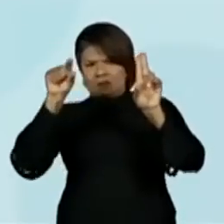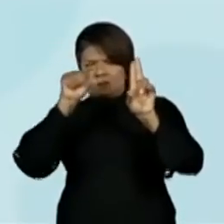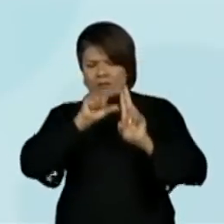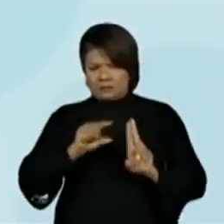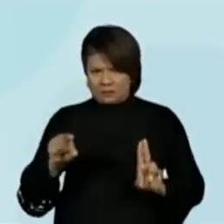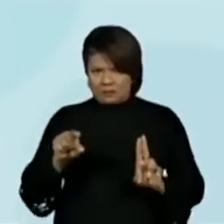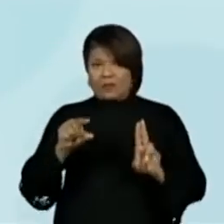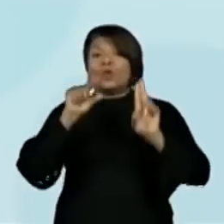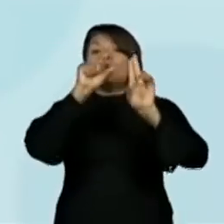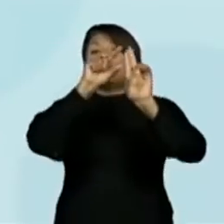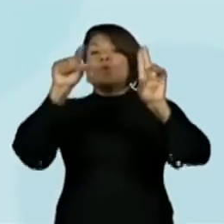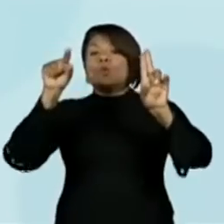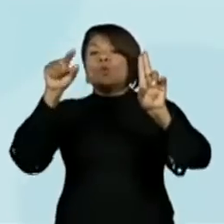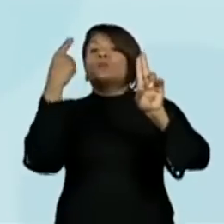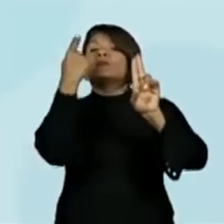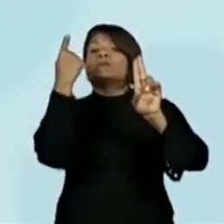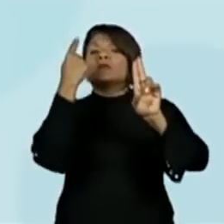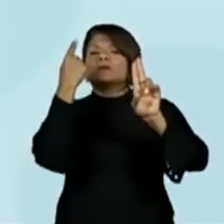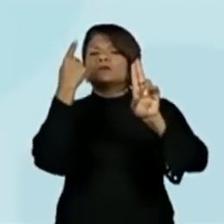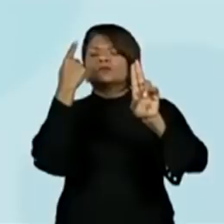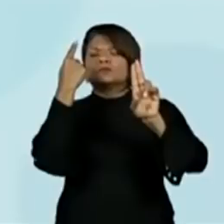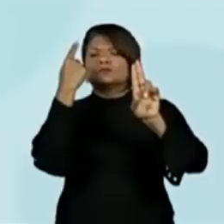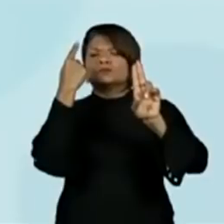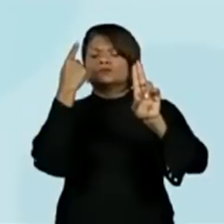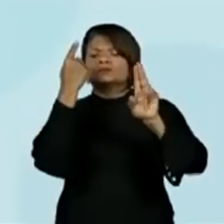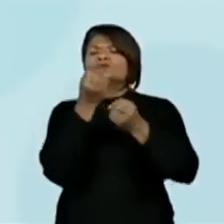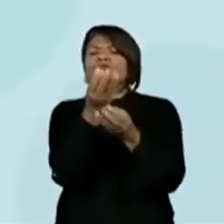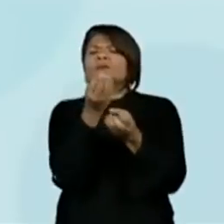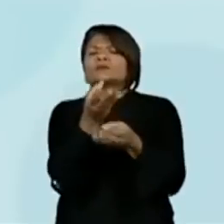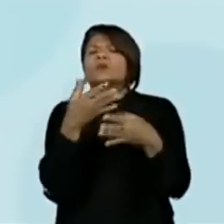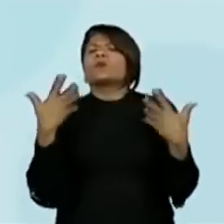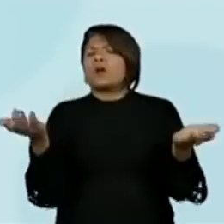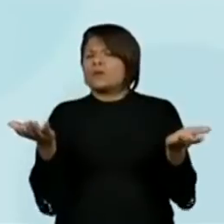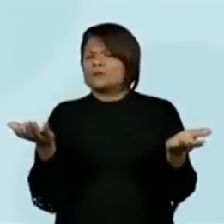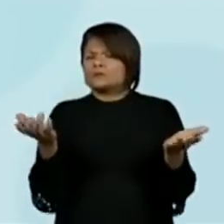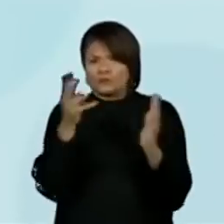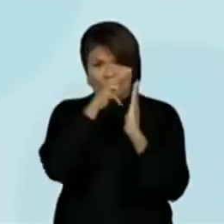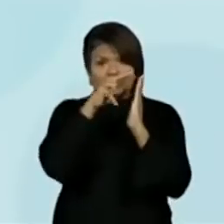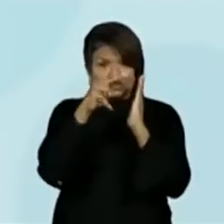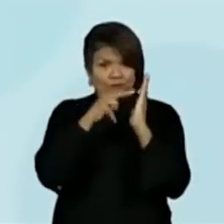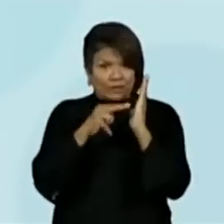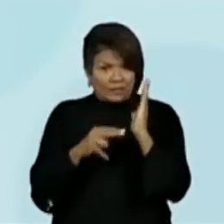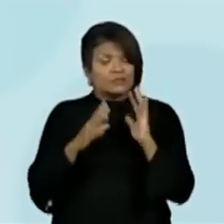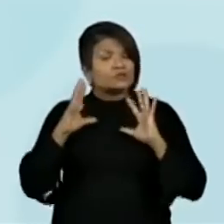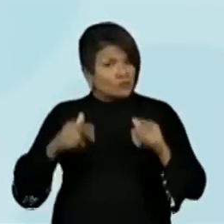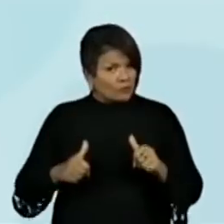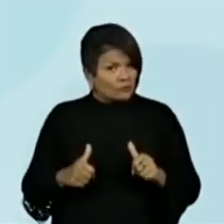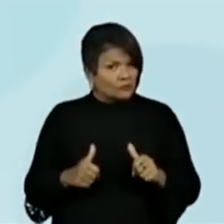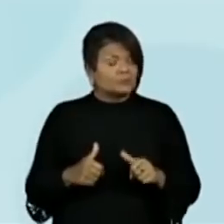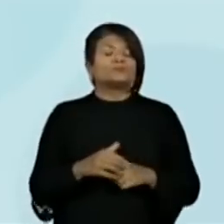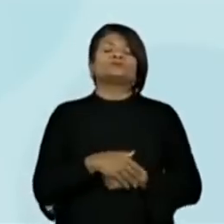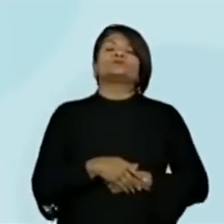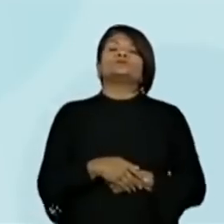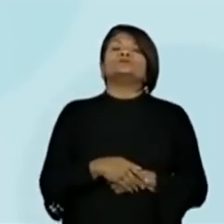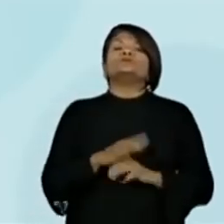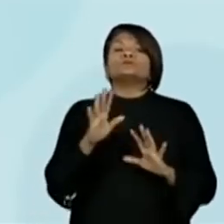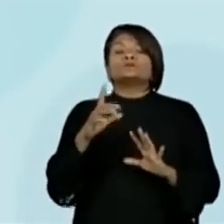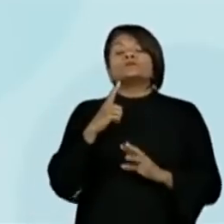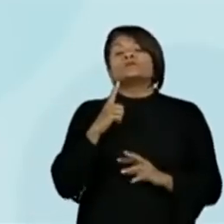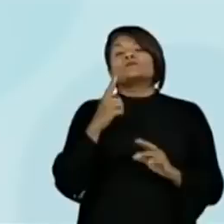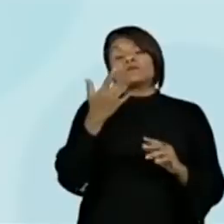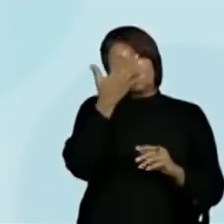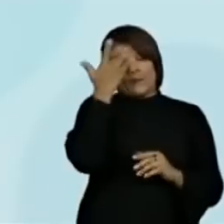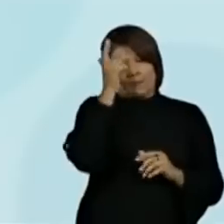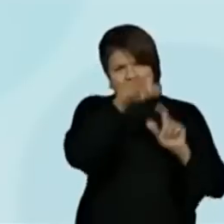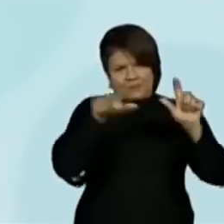trata o primeiro parágrafo? Vou ler de novo. Não tem problema a gente voltar. Ok? Segundo alguns estudiosos desse